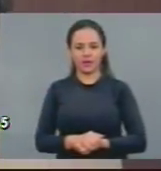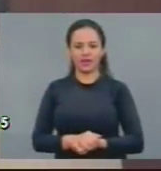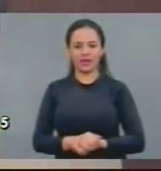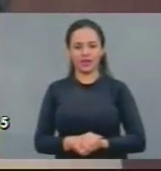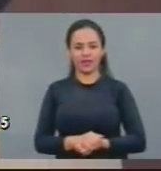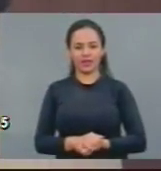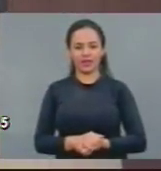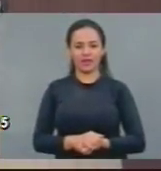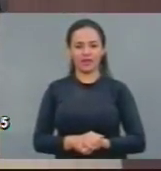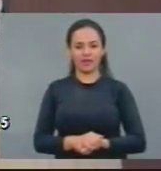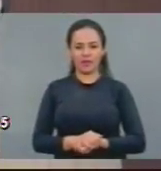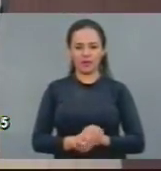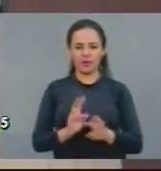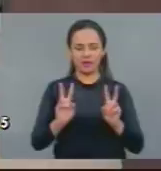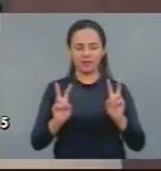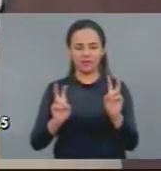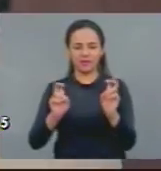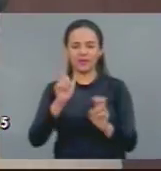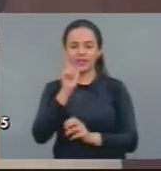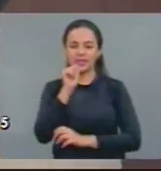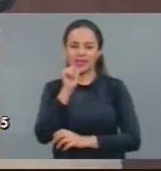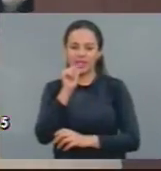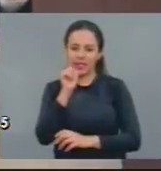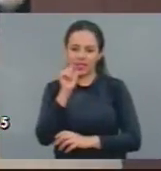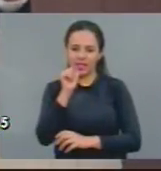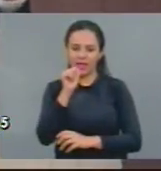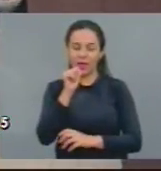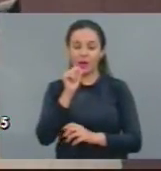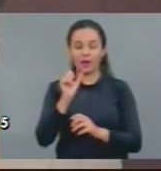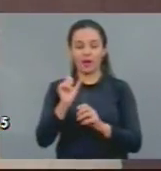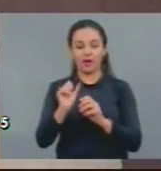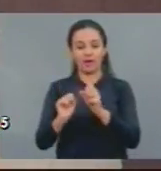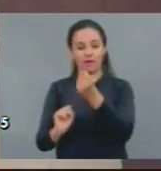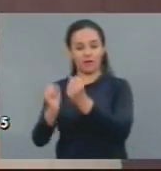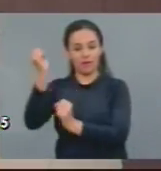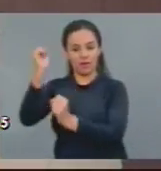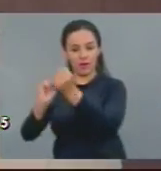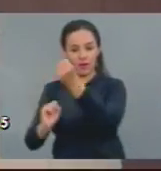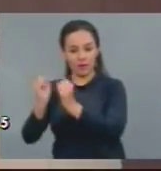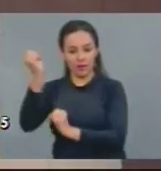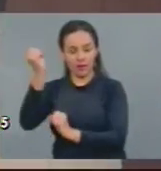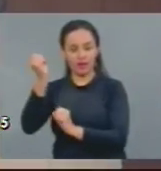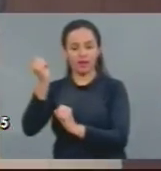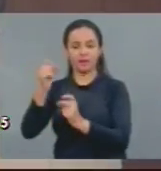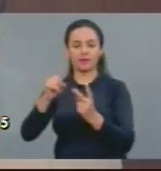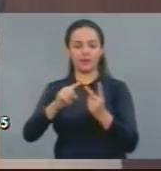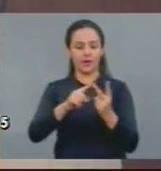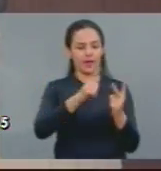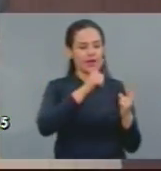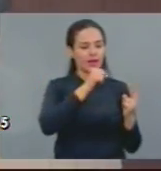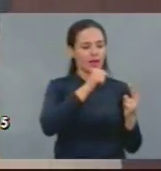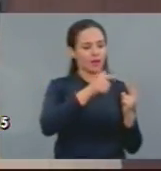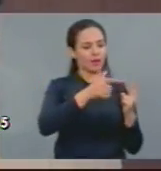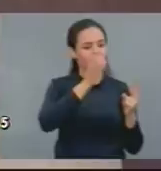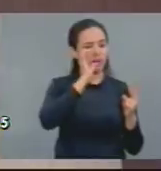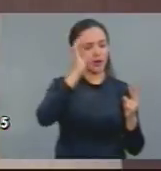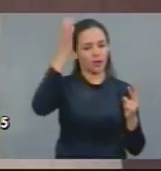A água é água. A água do setor produtivo e a água para abastecimento humano é água.